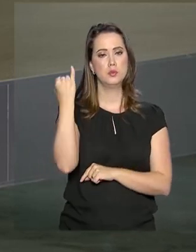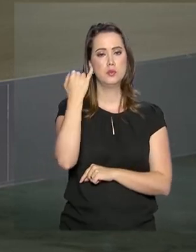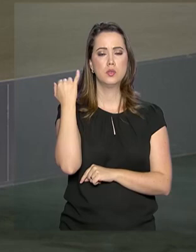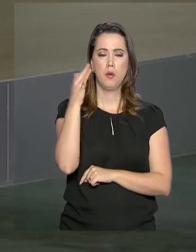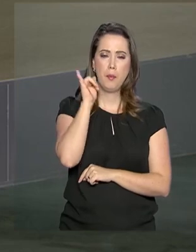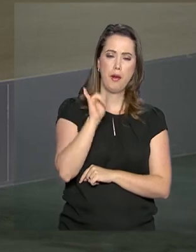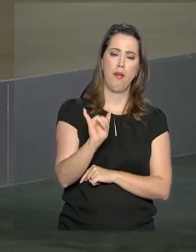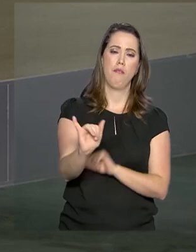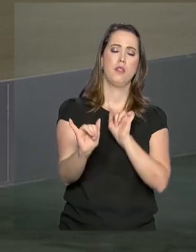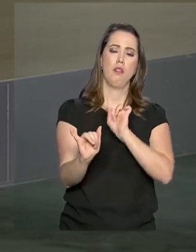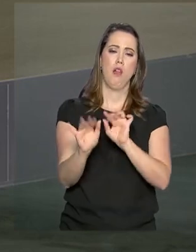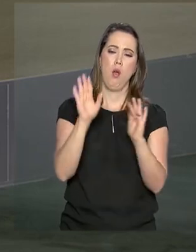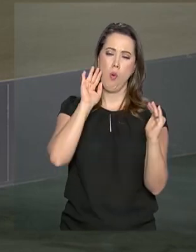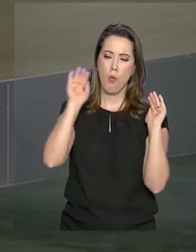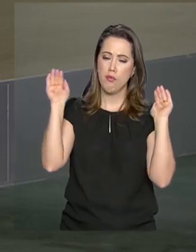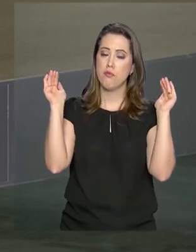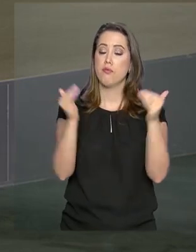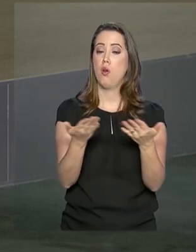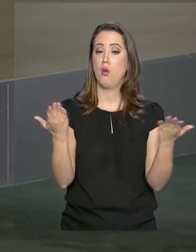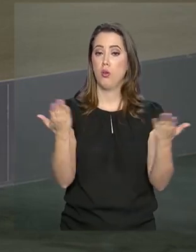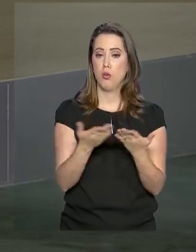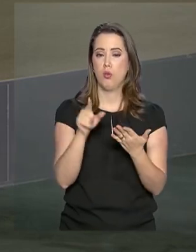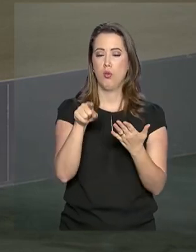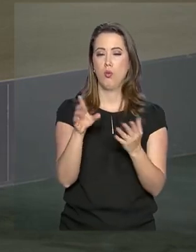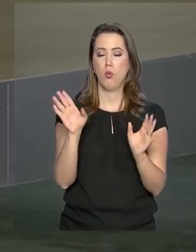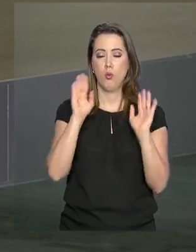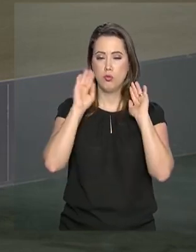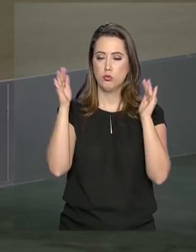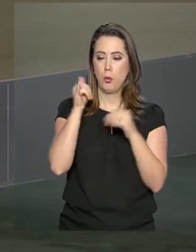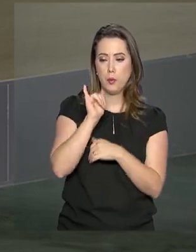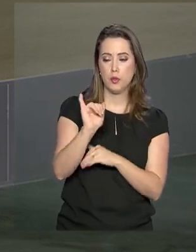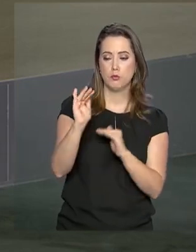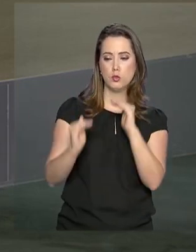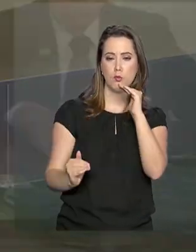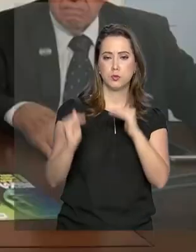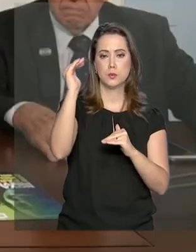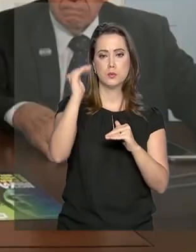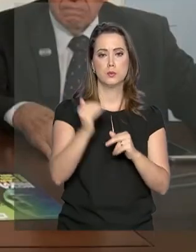combate, o foco no combate a privilégios. Vamos ouvi-lo.